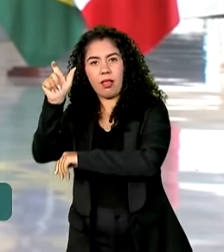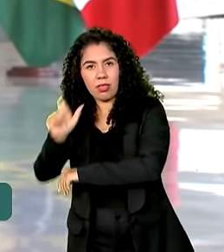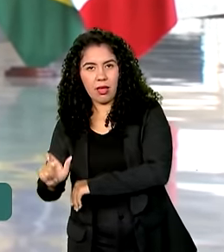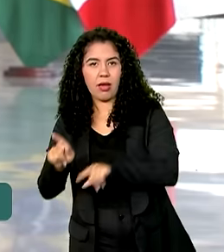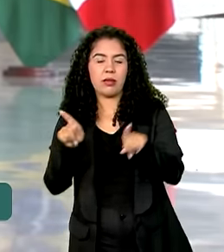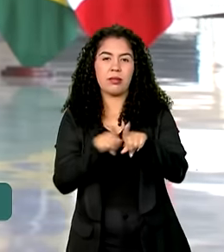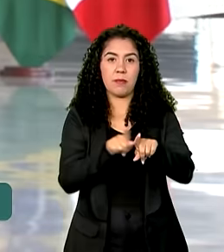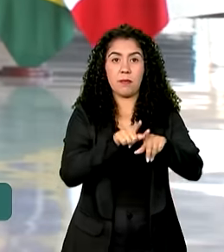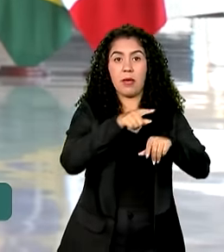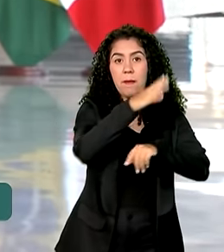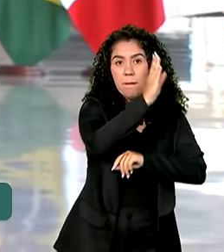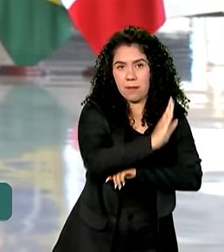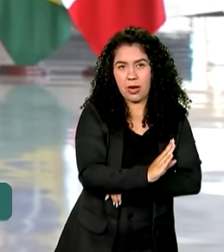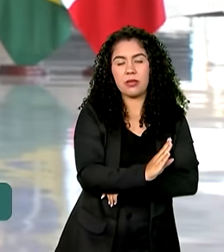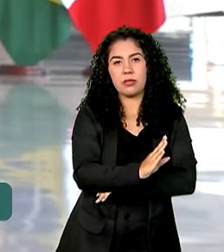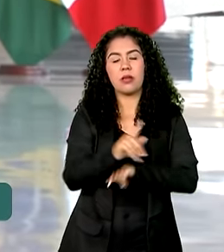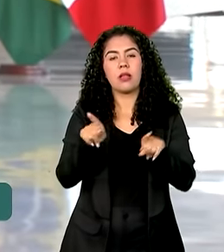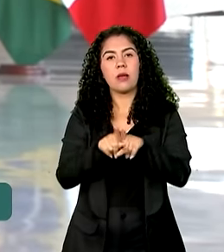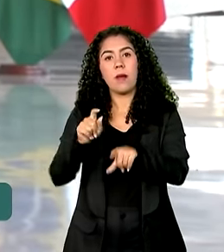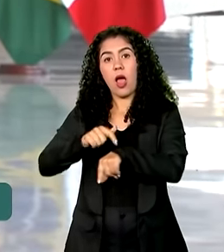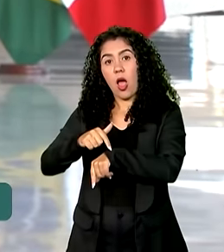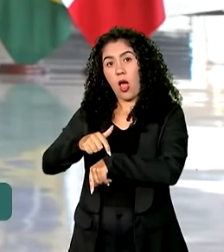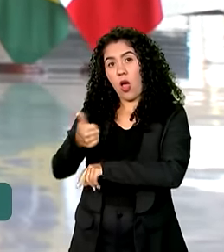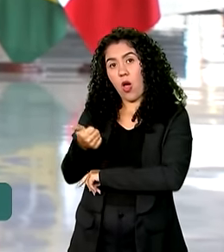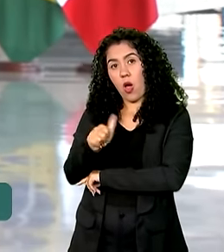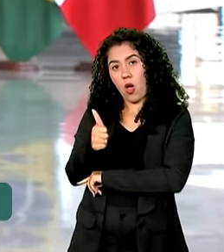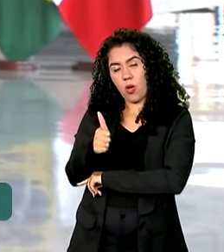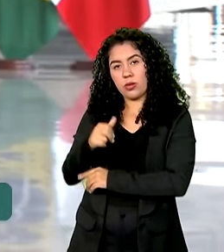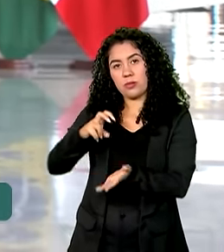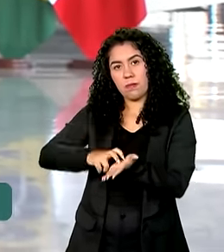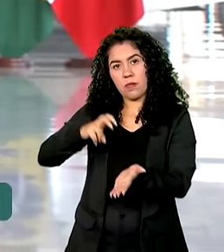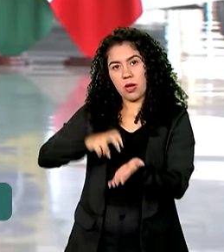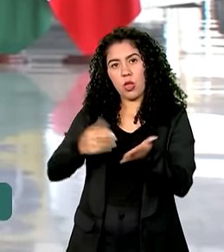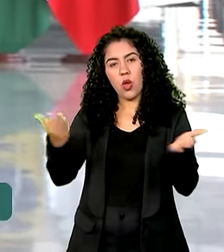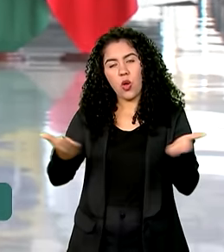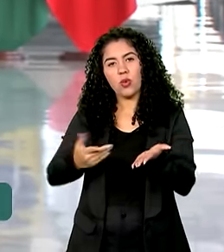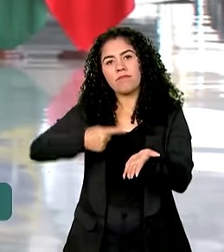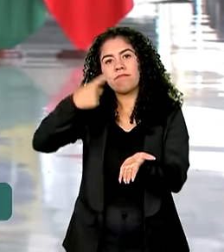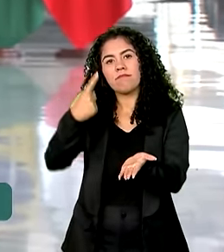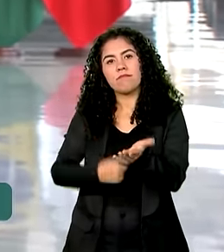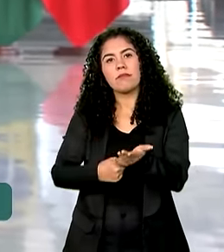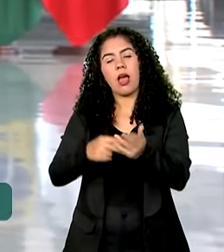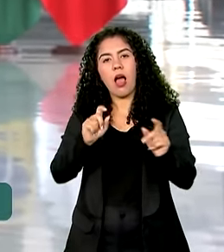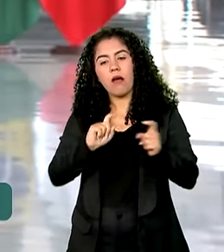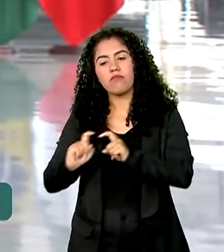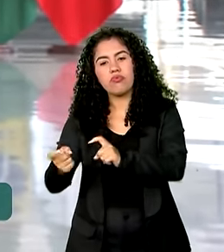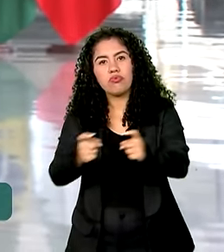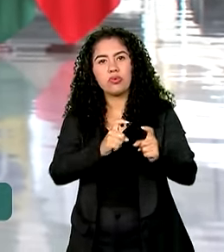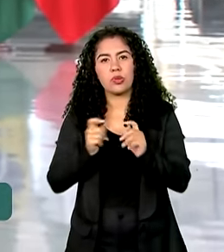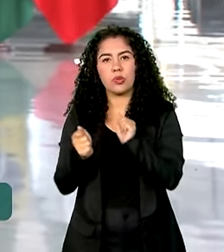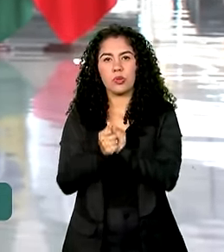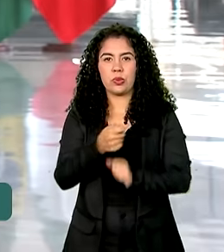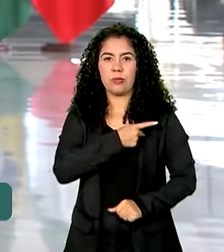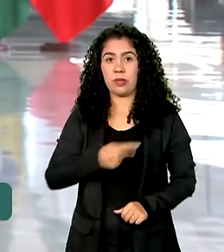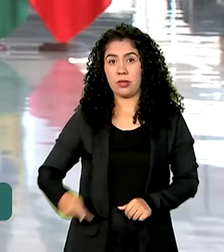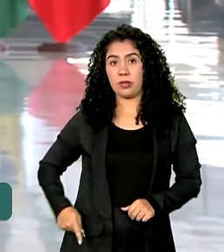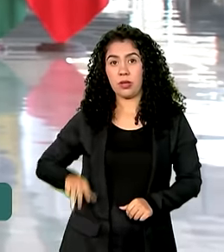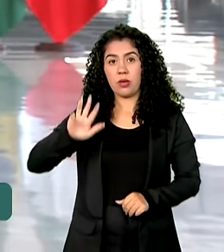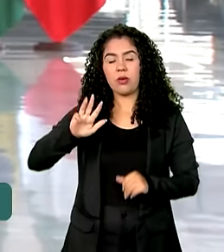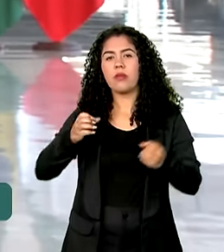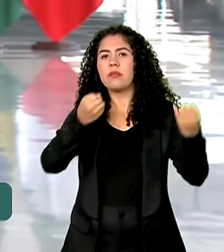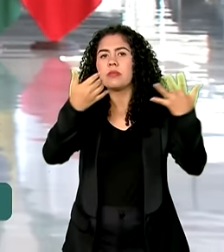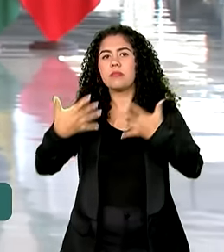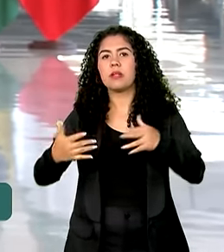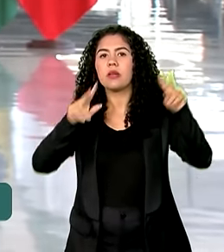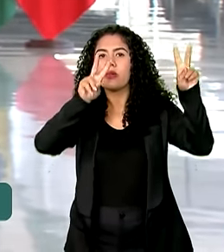Sérgio Matarella terá logo mais às 11 horas da manhã uma reunião de trabalho com o presidente Lula. Eles vão discutir as